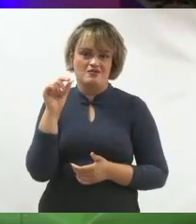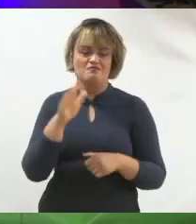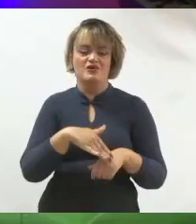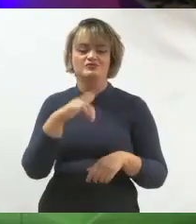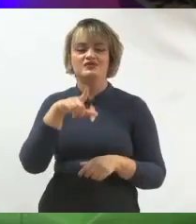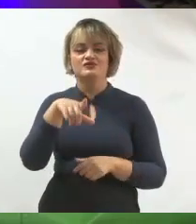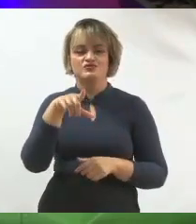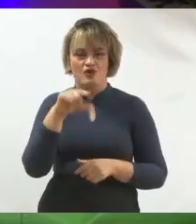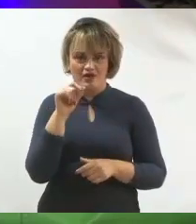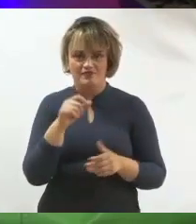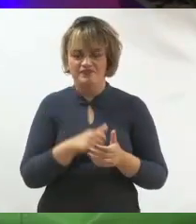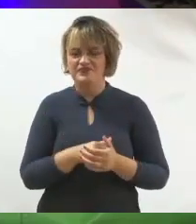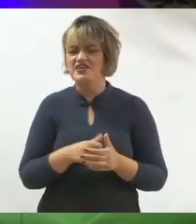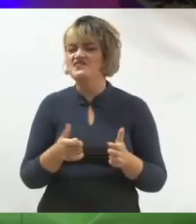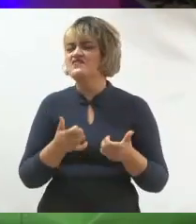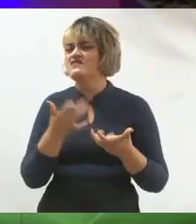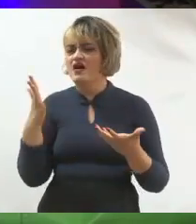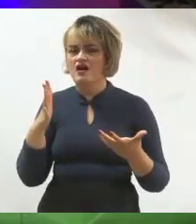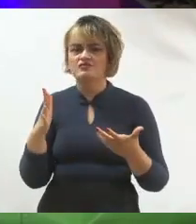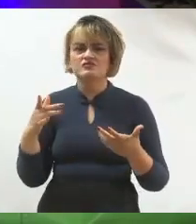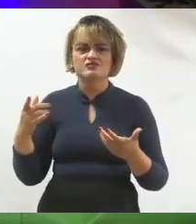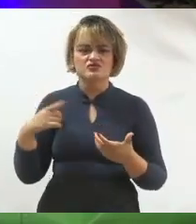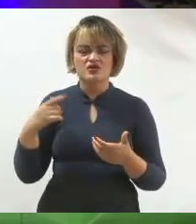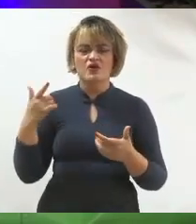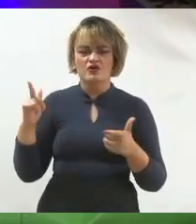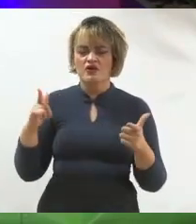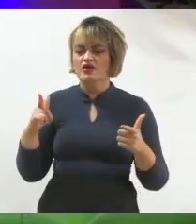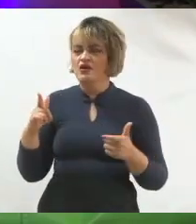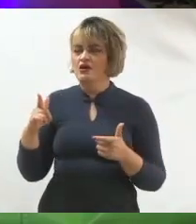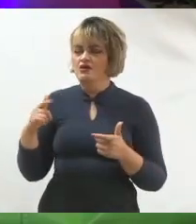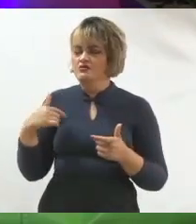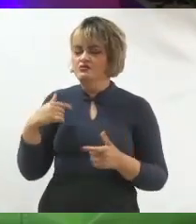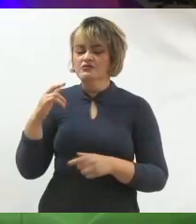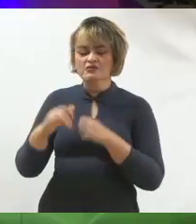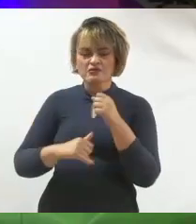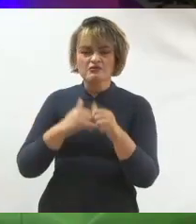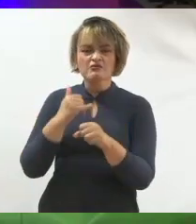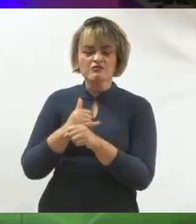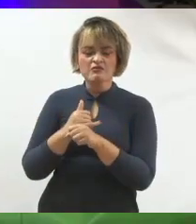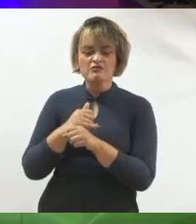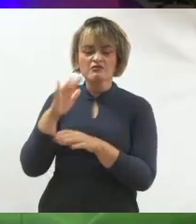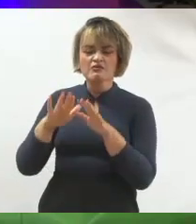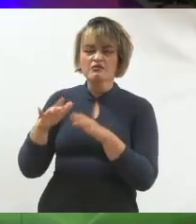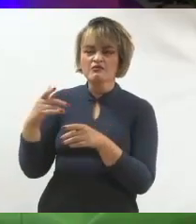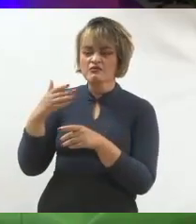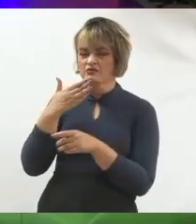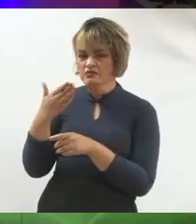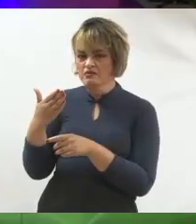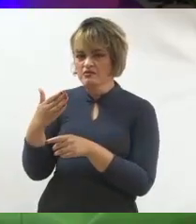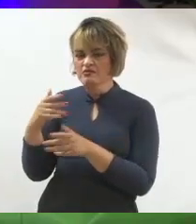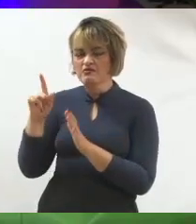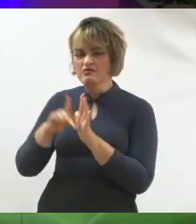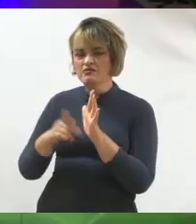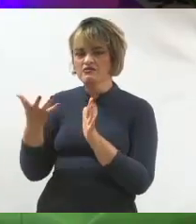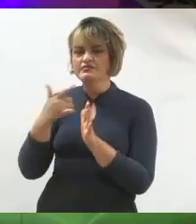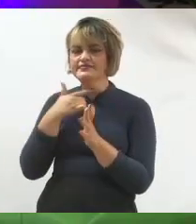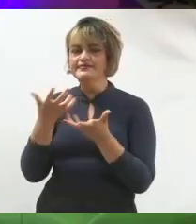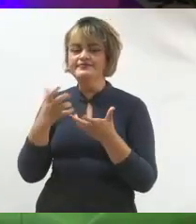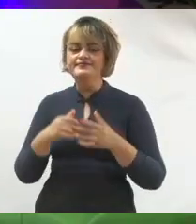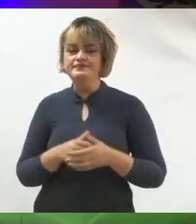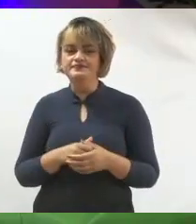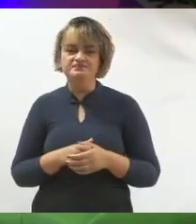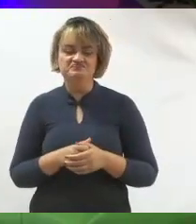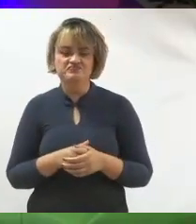Inclusive, vários daqueles canais, hoje colocam na internet, sob demanda, os programas que eles colocam na TV.